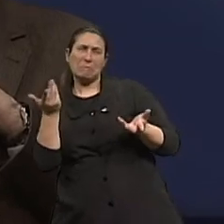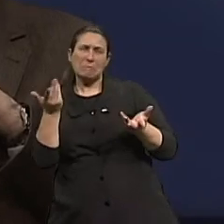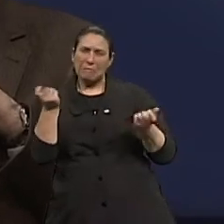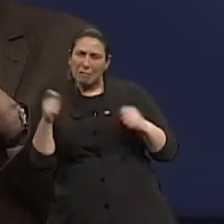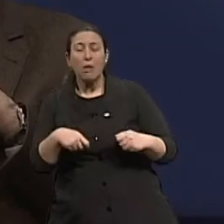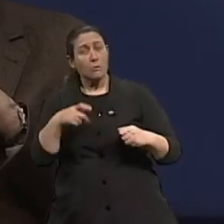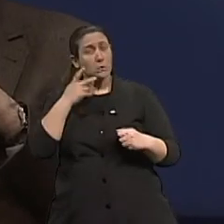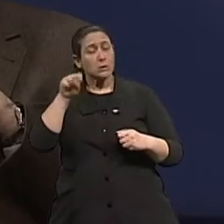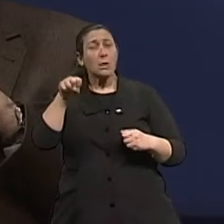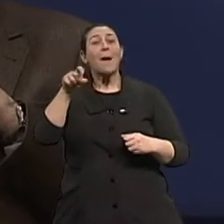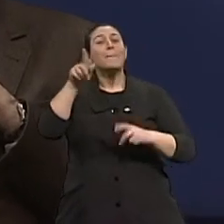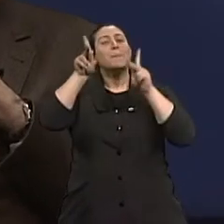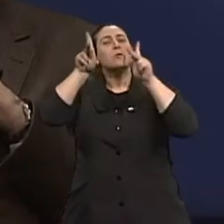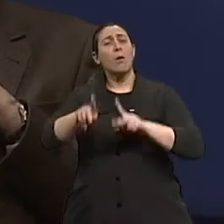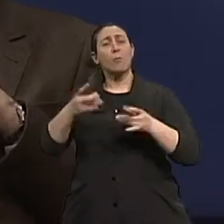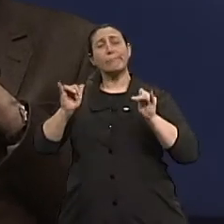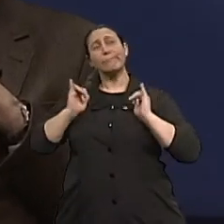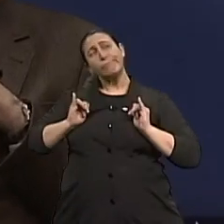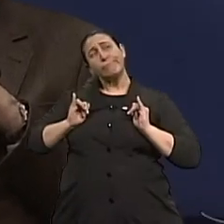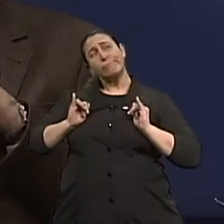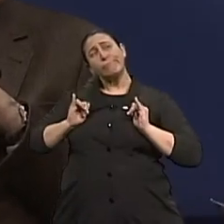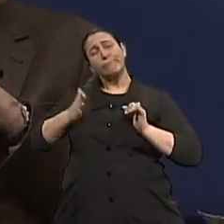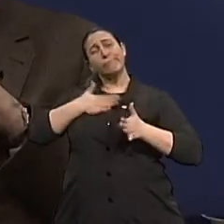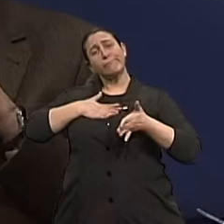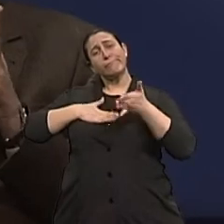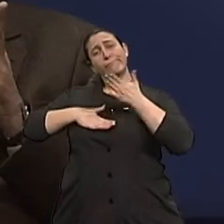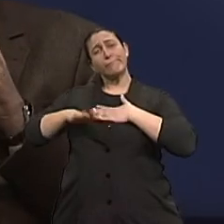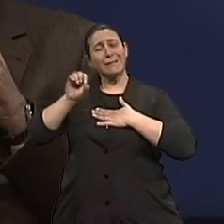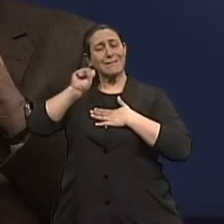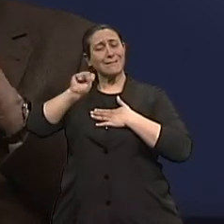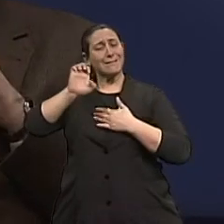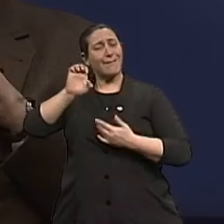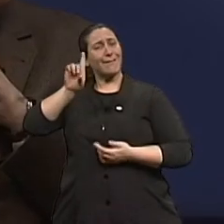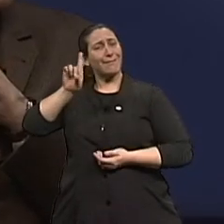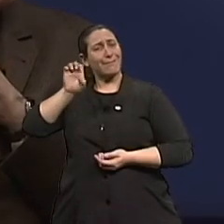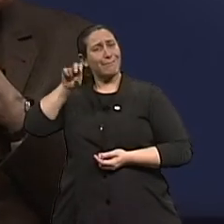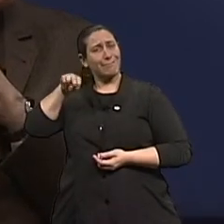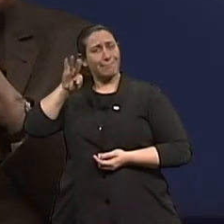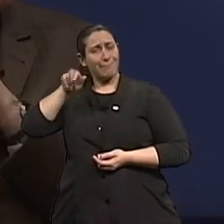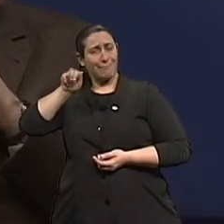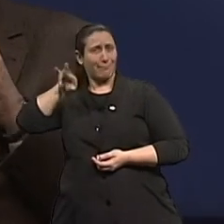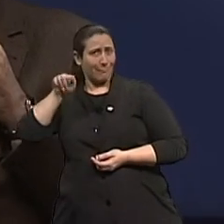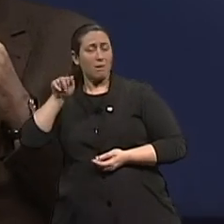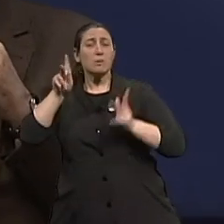sedentárias teriam mais aumento, teriam um aumento de câncer de intestino, diminuir a obesidade.